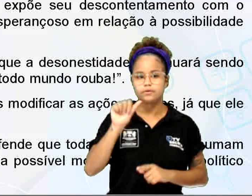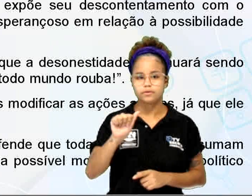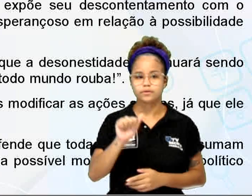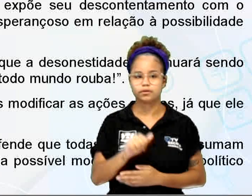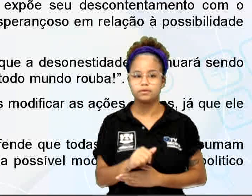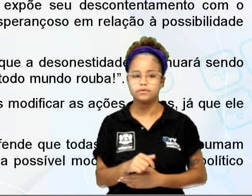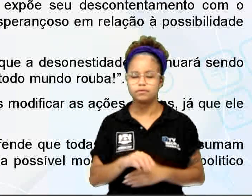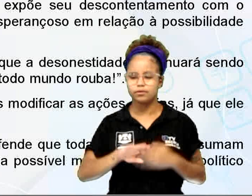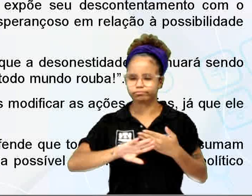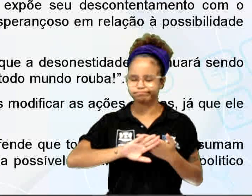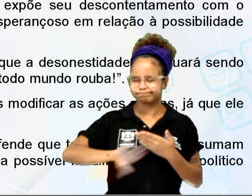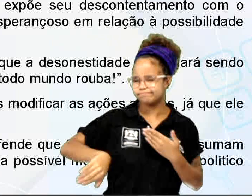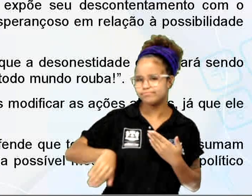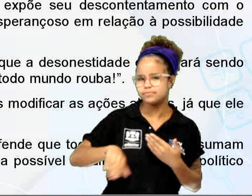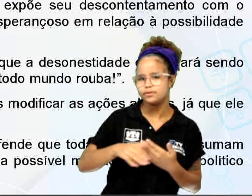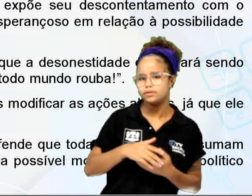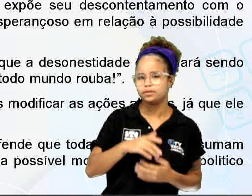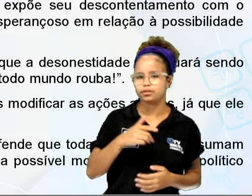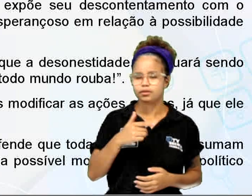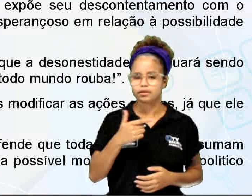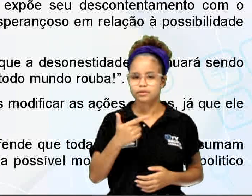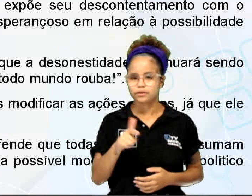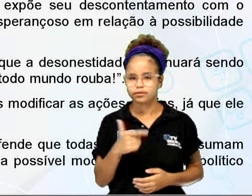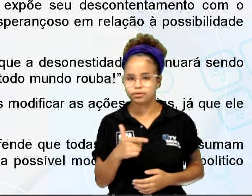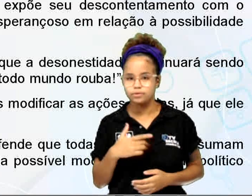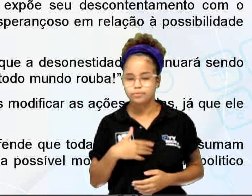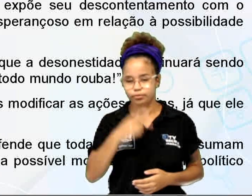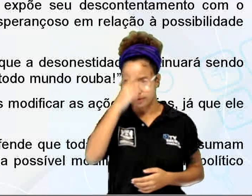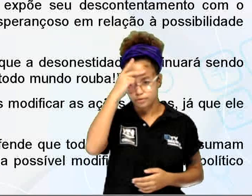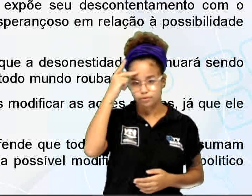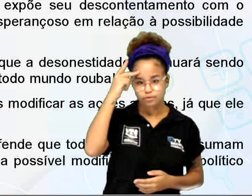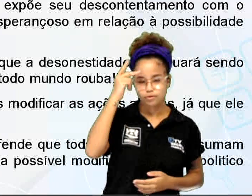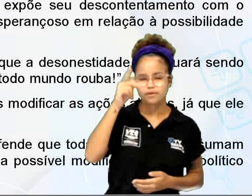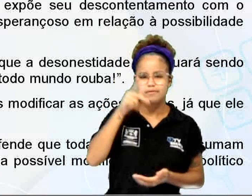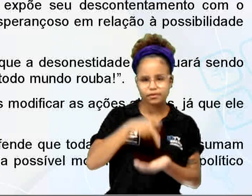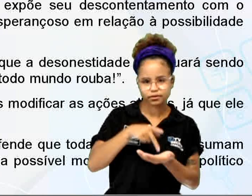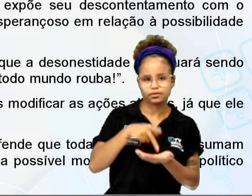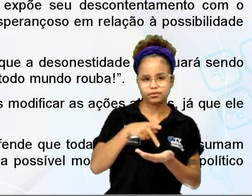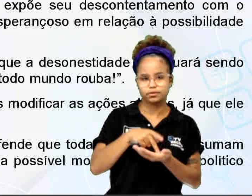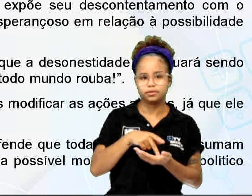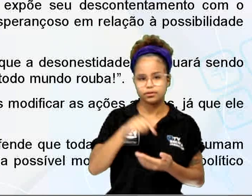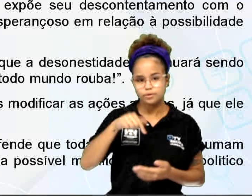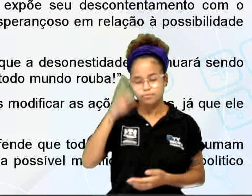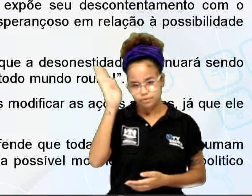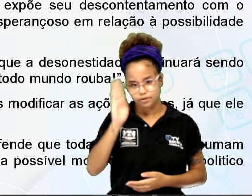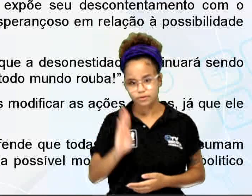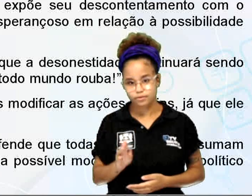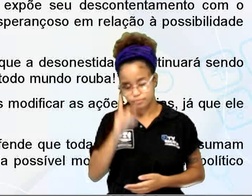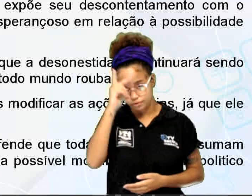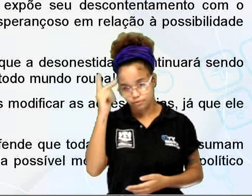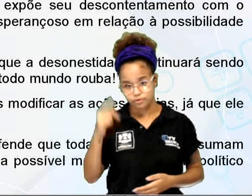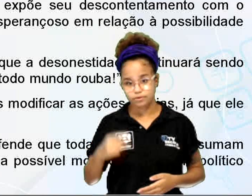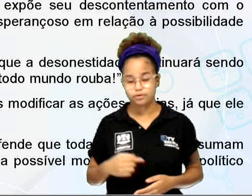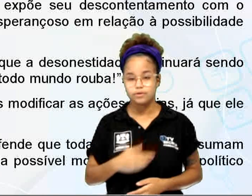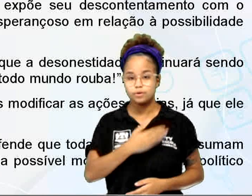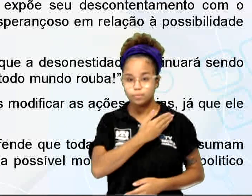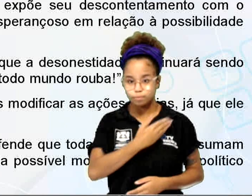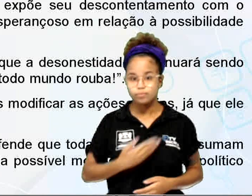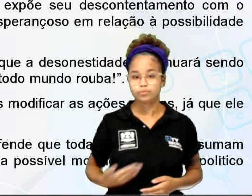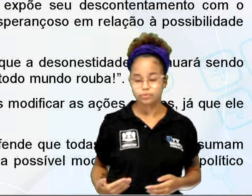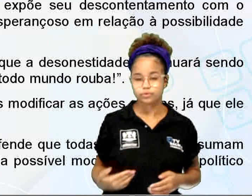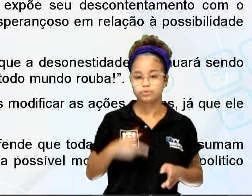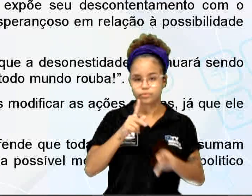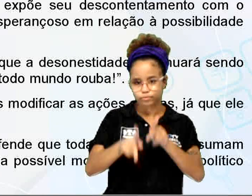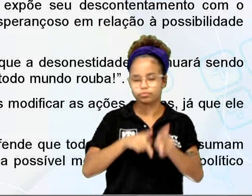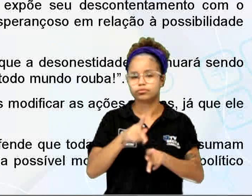a desonestidade cometida por diversos brasileiros, especialmente os representantes políticos do povo e, portanto,